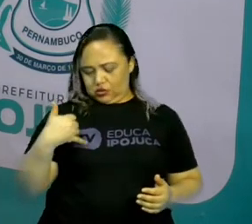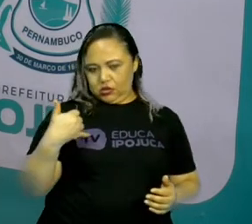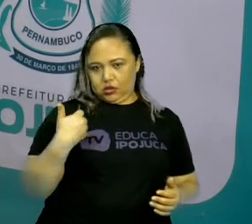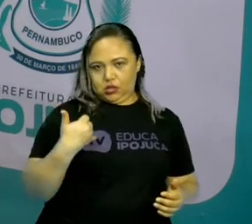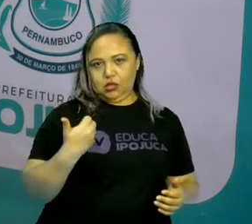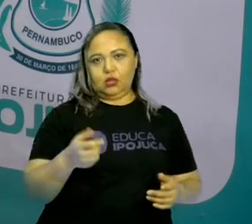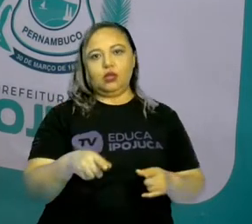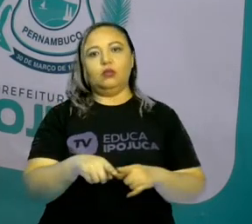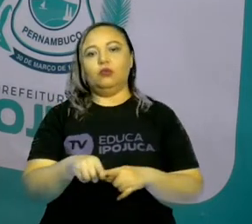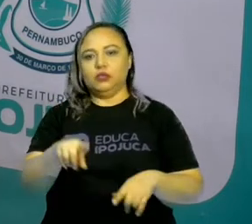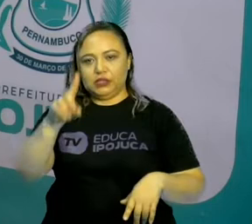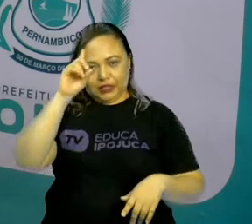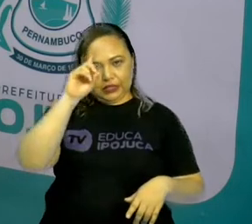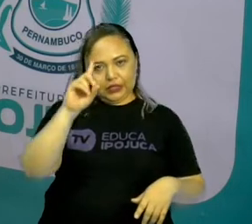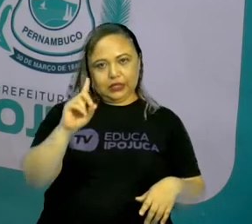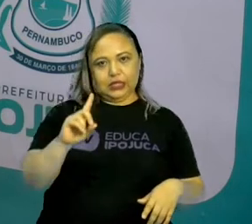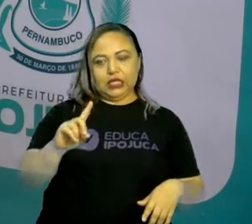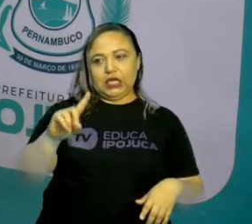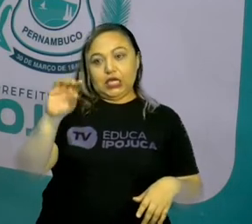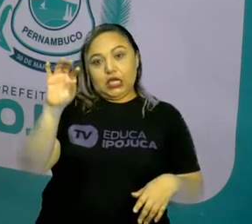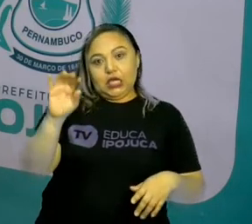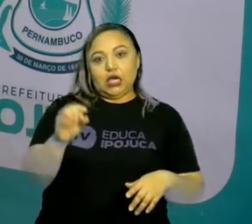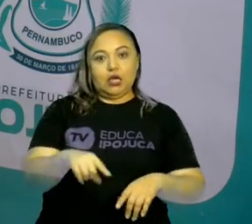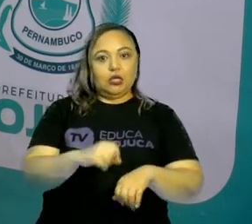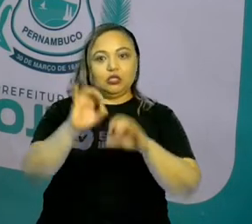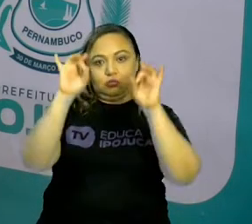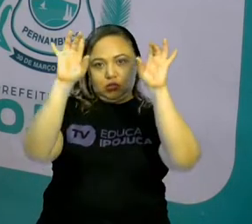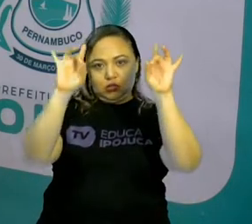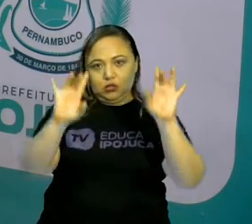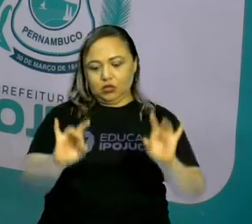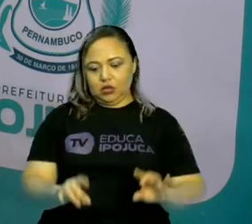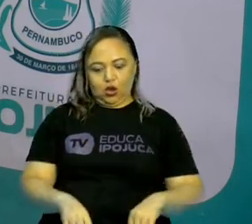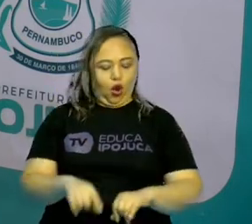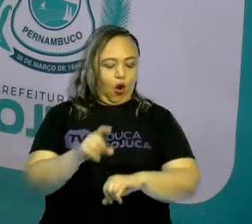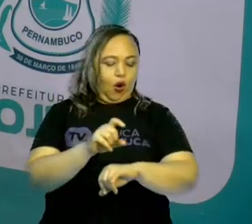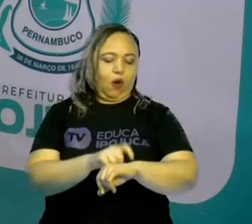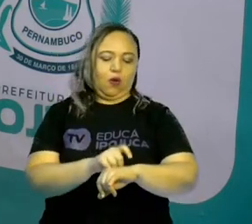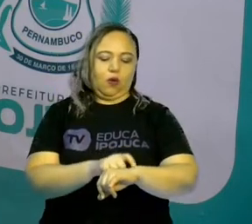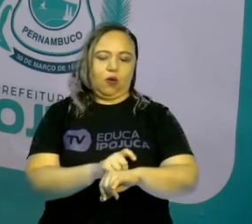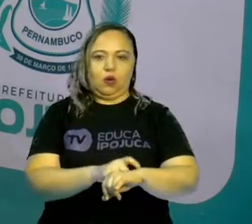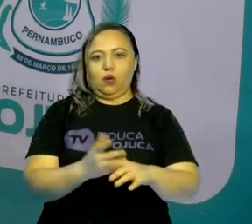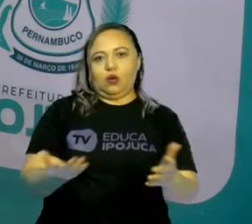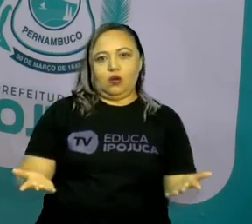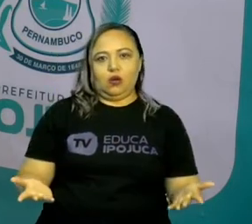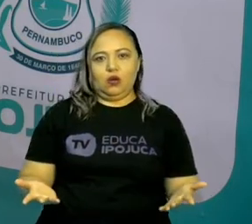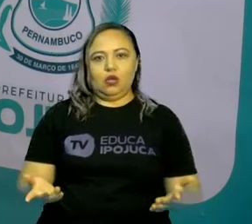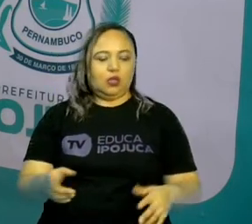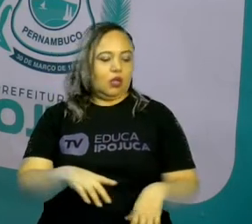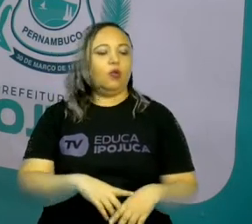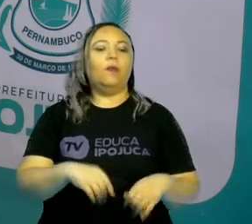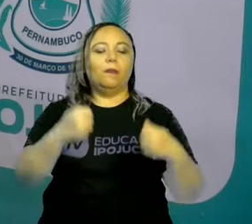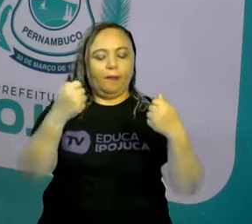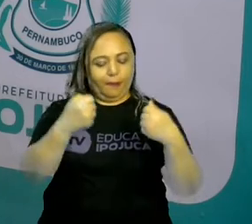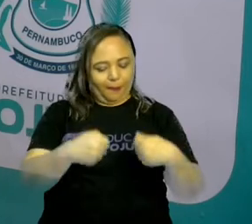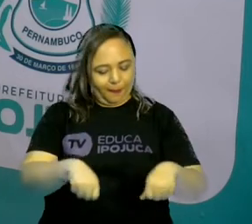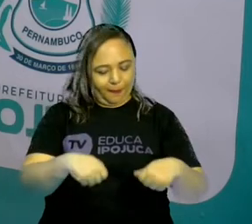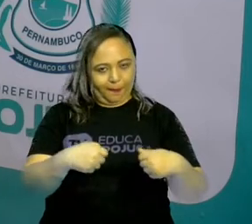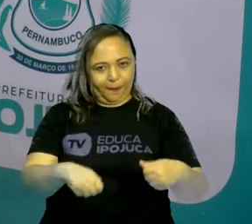ser uma data, uma hora de relógio. Então, eu estou representando uma